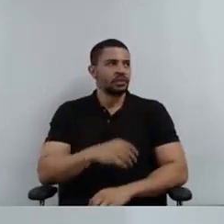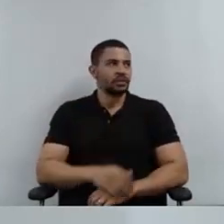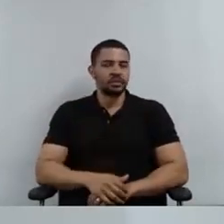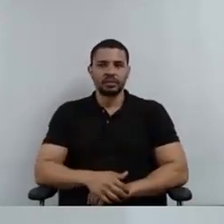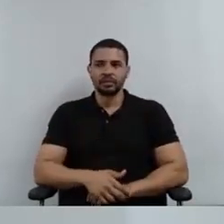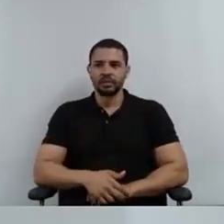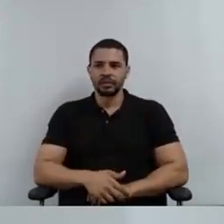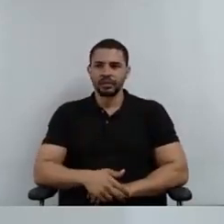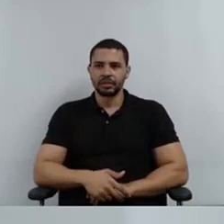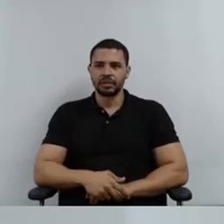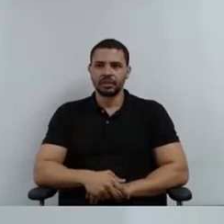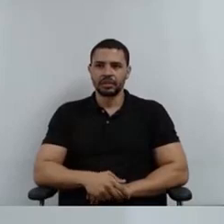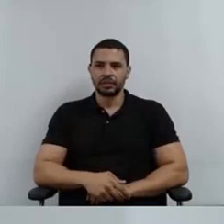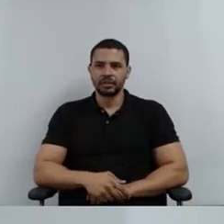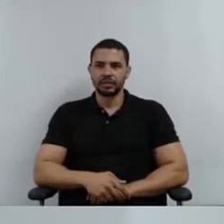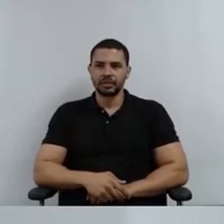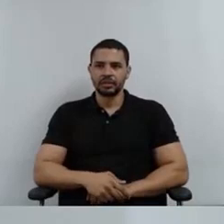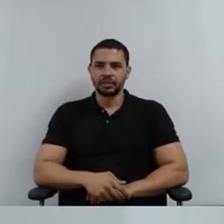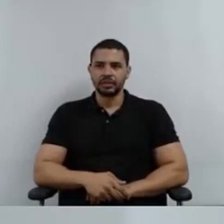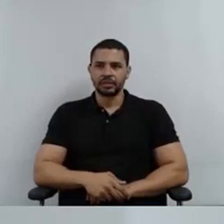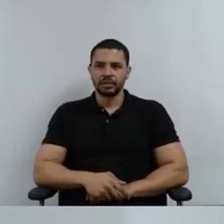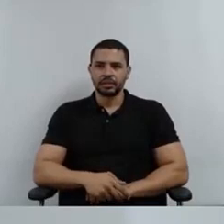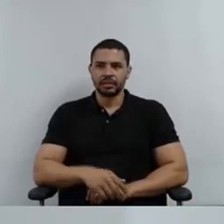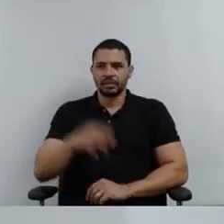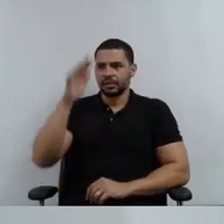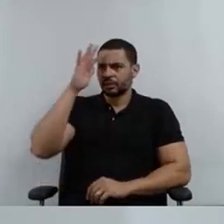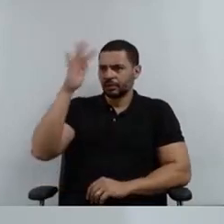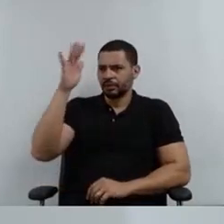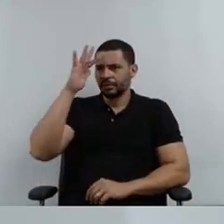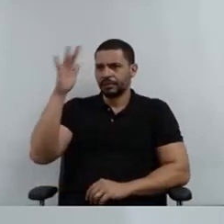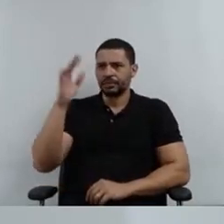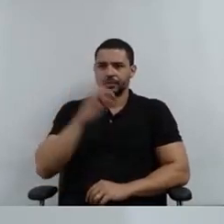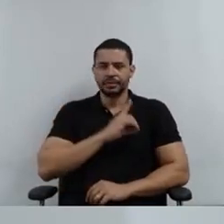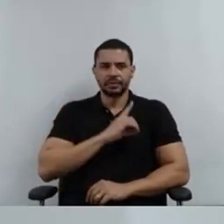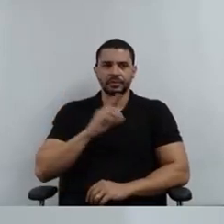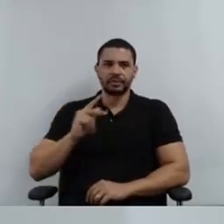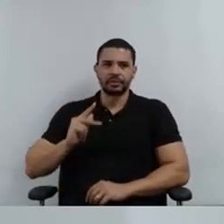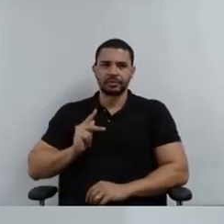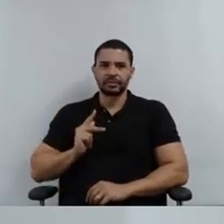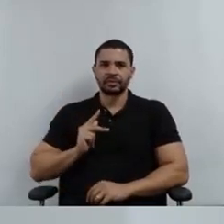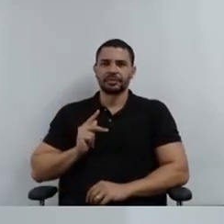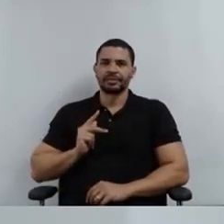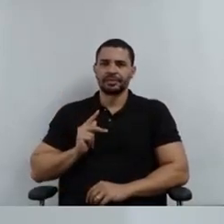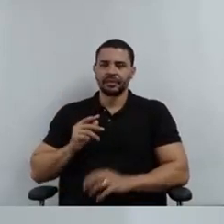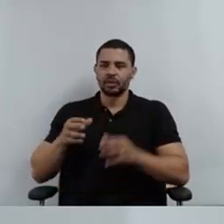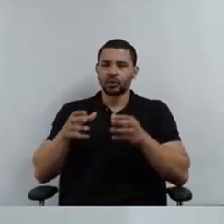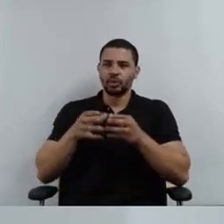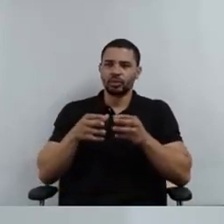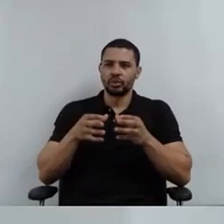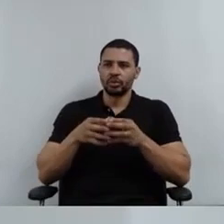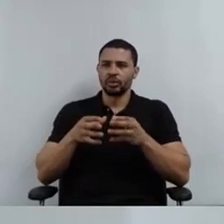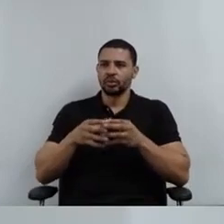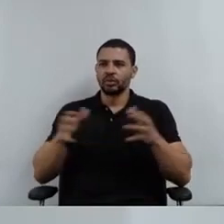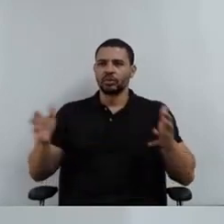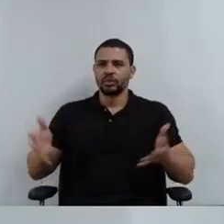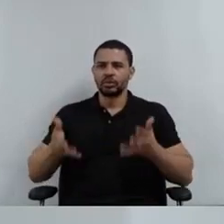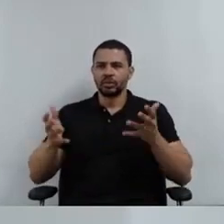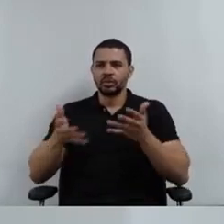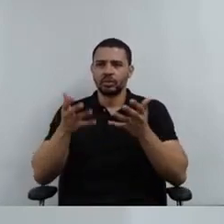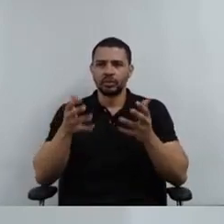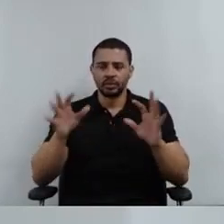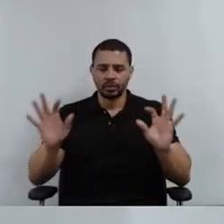O projeto de Defensoria Pública Sonhado centrava-se nos princípios de cooperação e colaboração, na atuação em redes